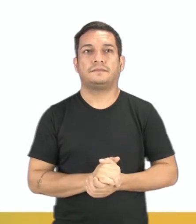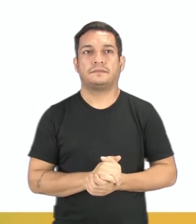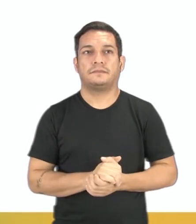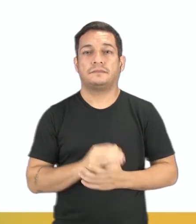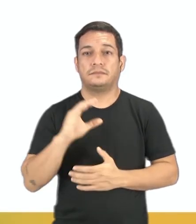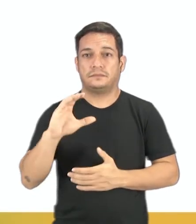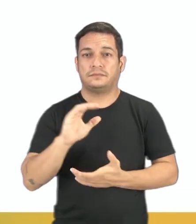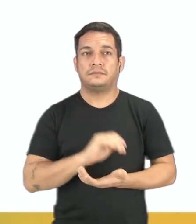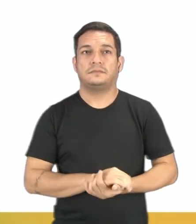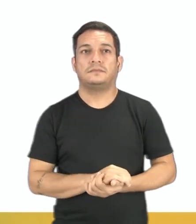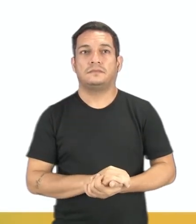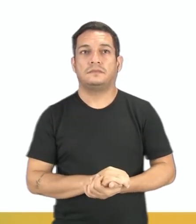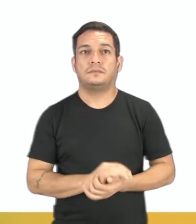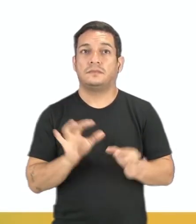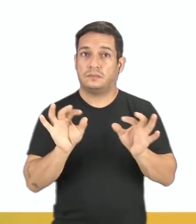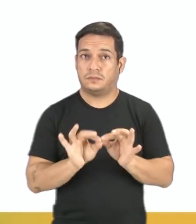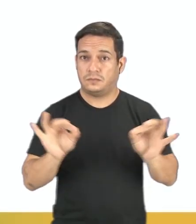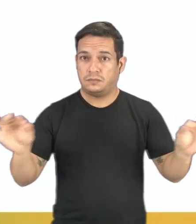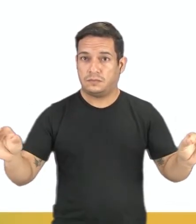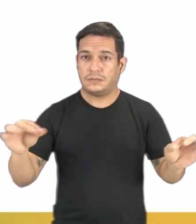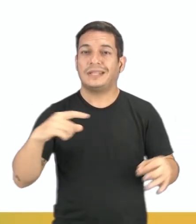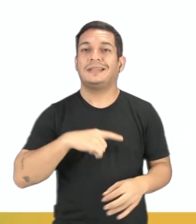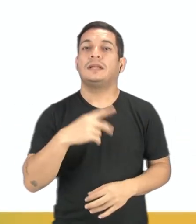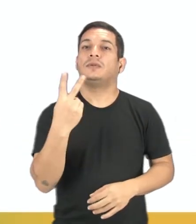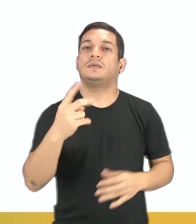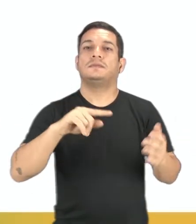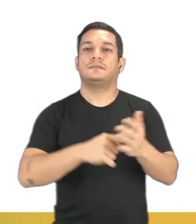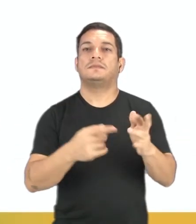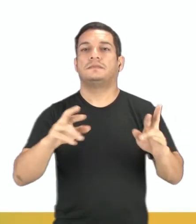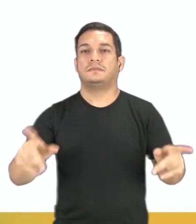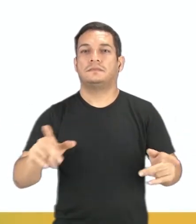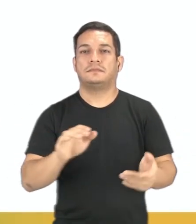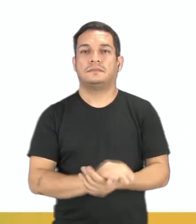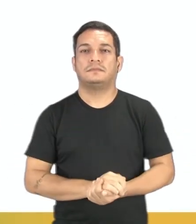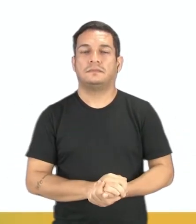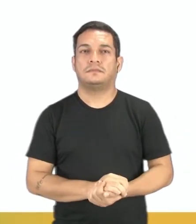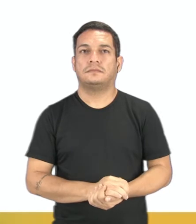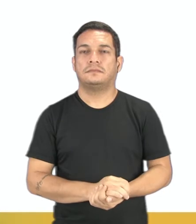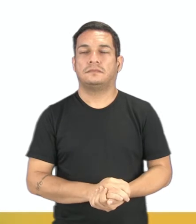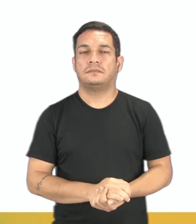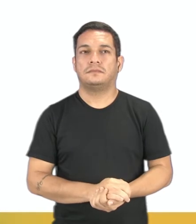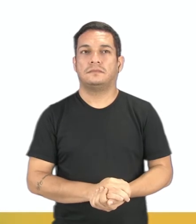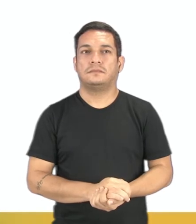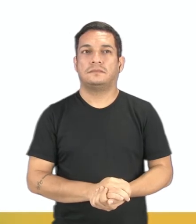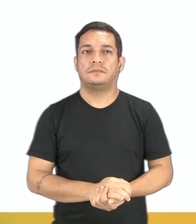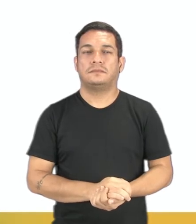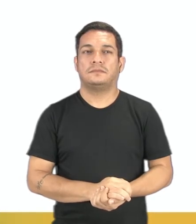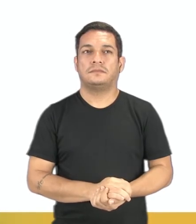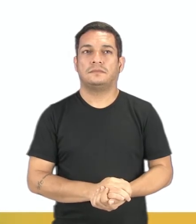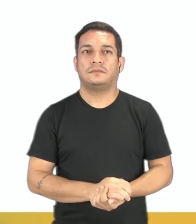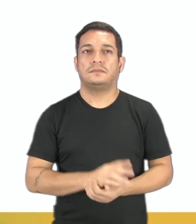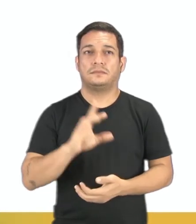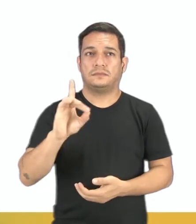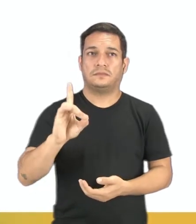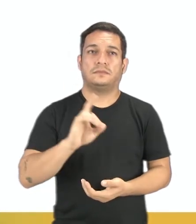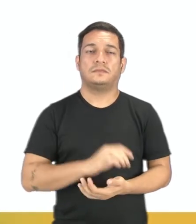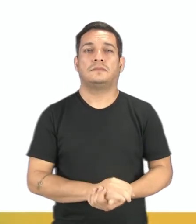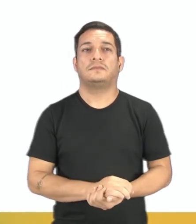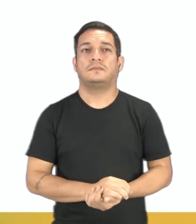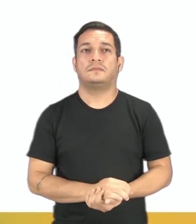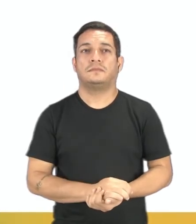C. Uma reta contém dois pontos distintos. D.